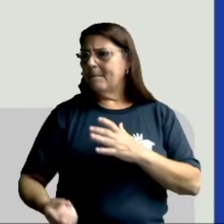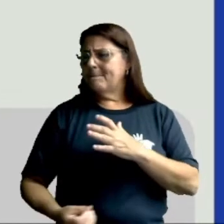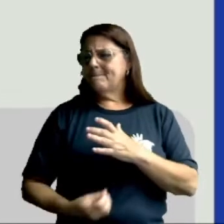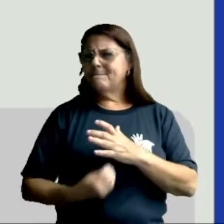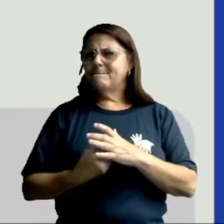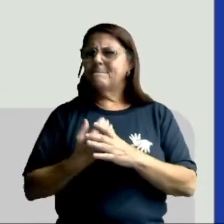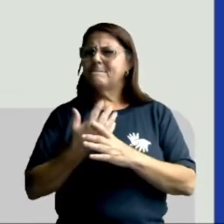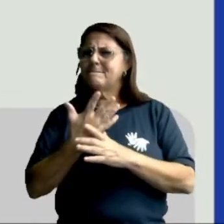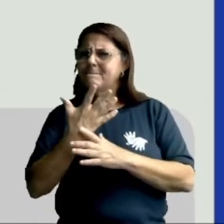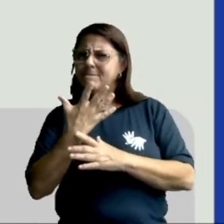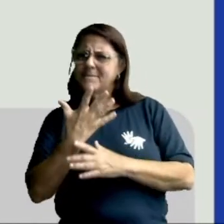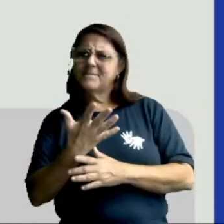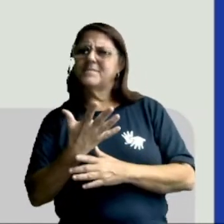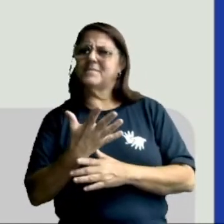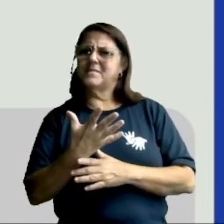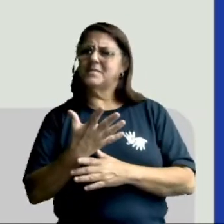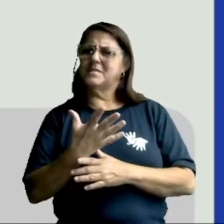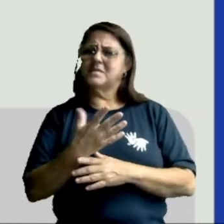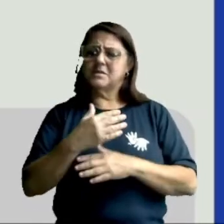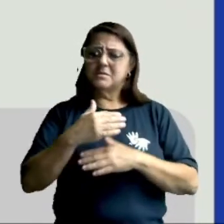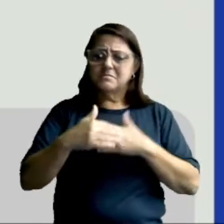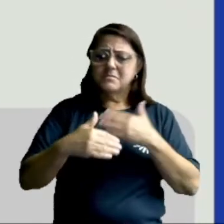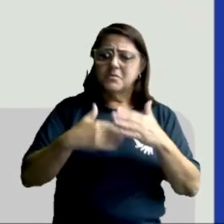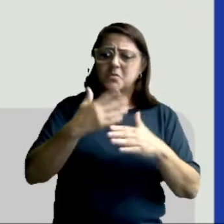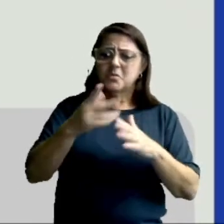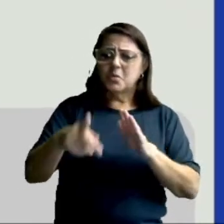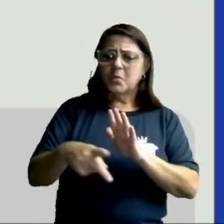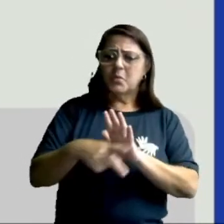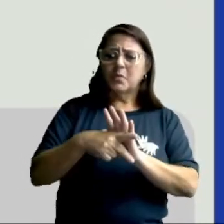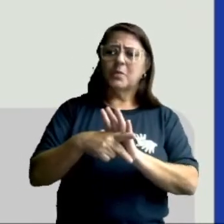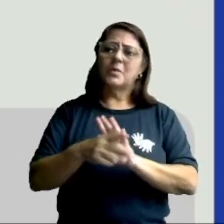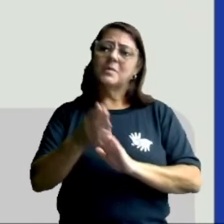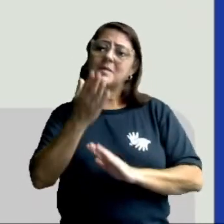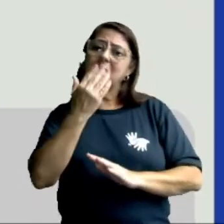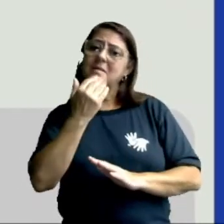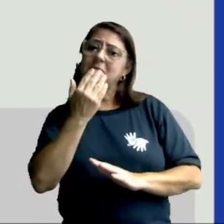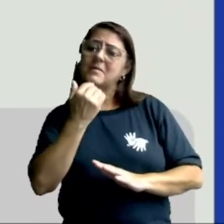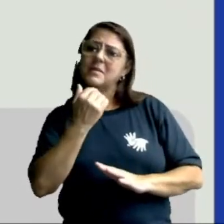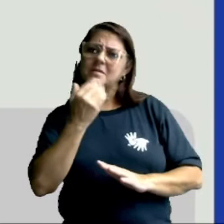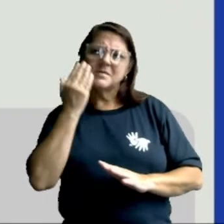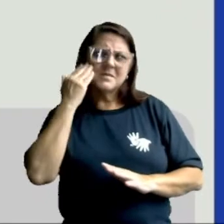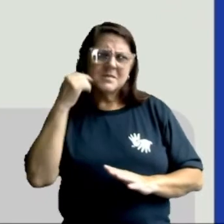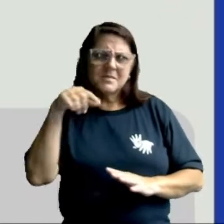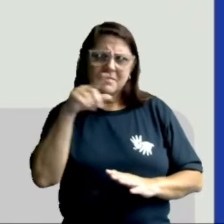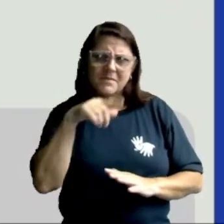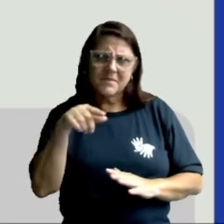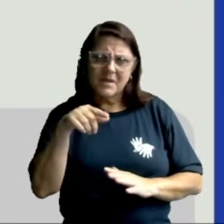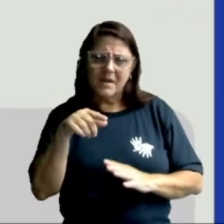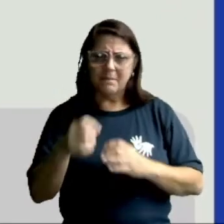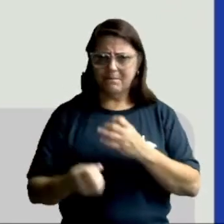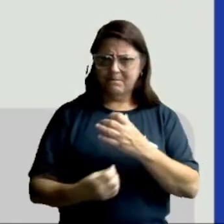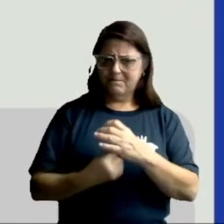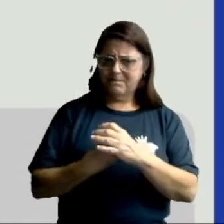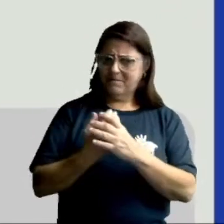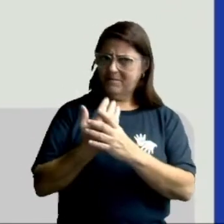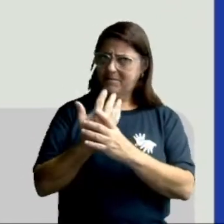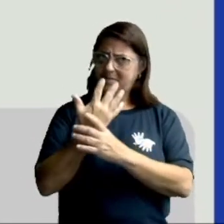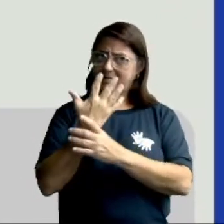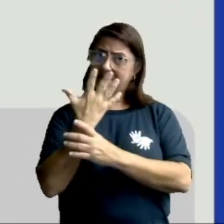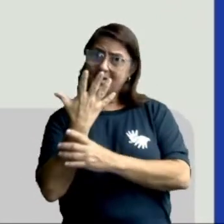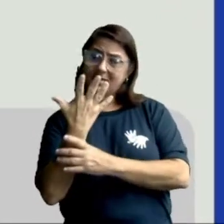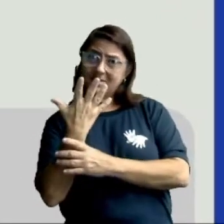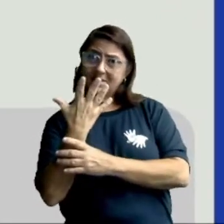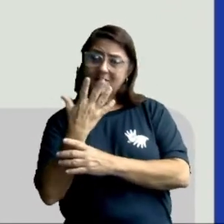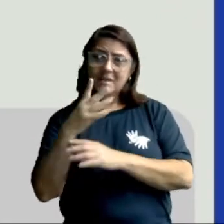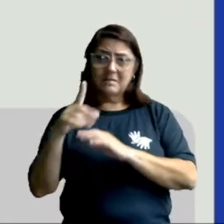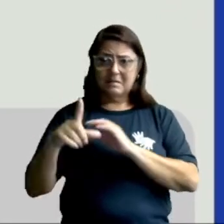Então, plantas produzem o seu próprio alimento. Vocês sabiam que as plantas produzem